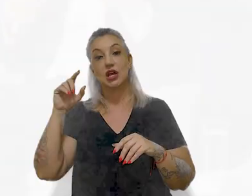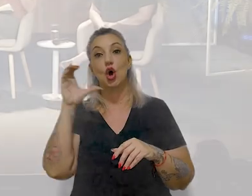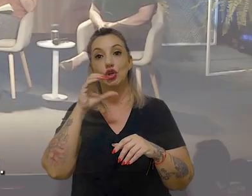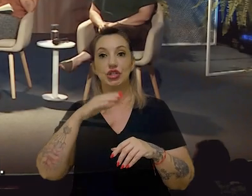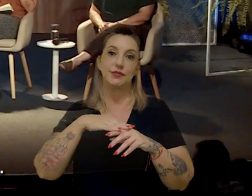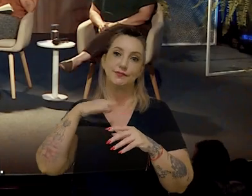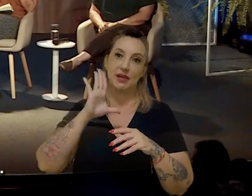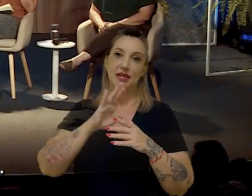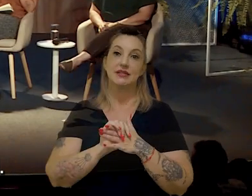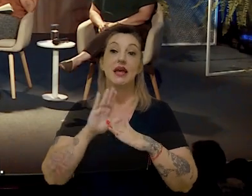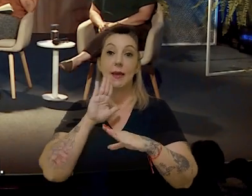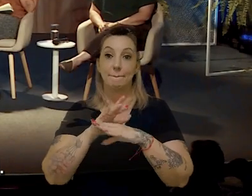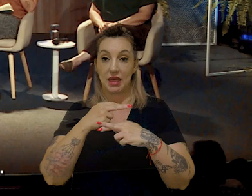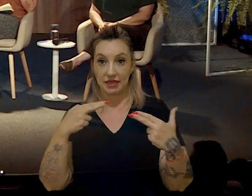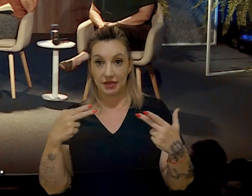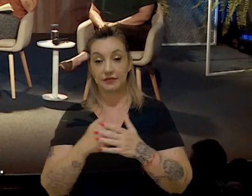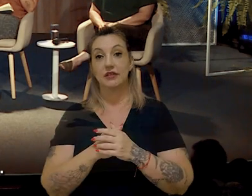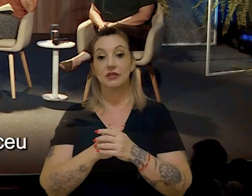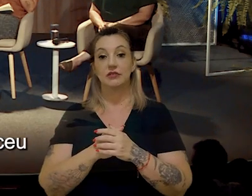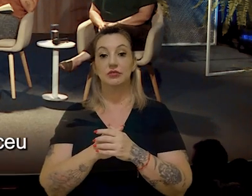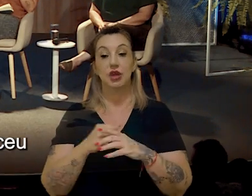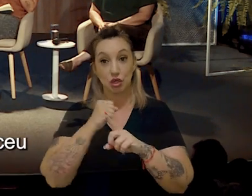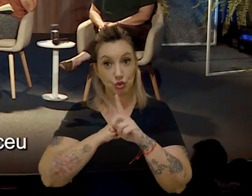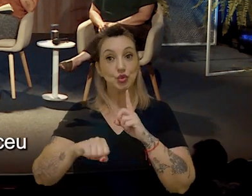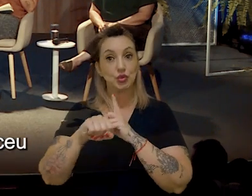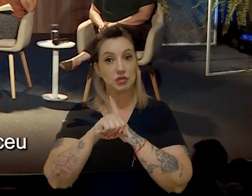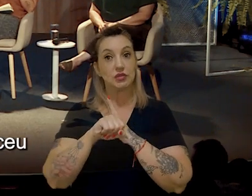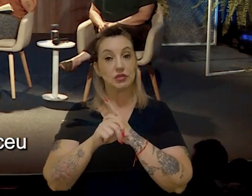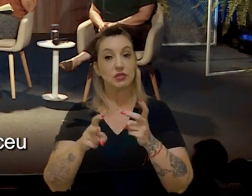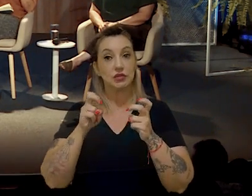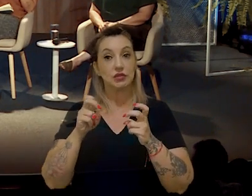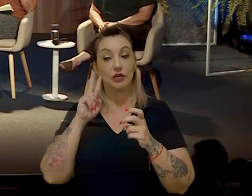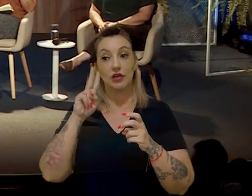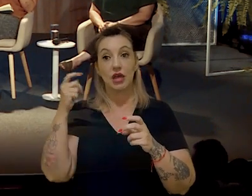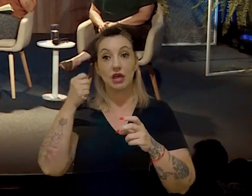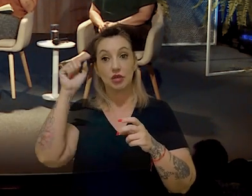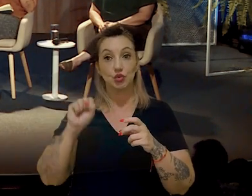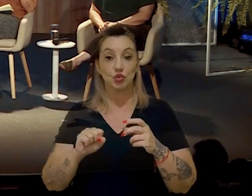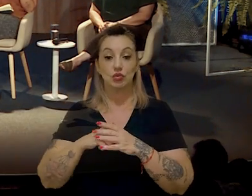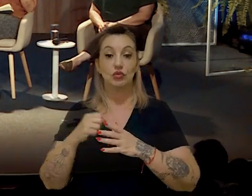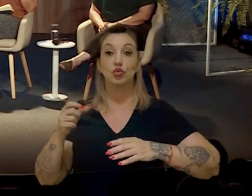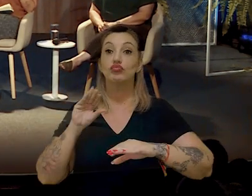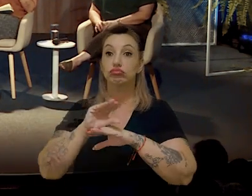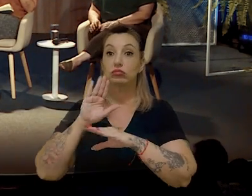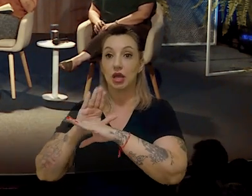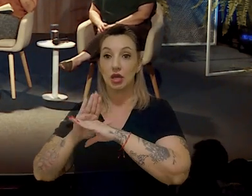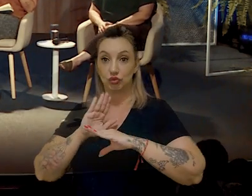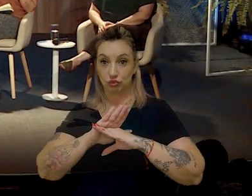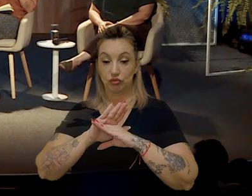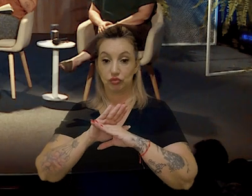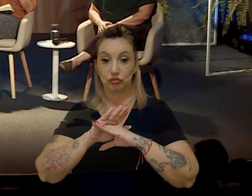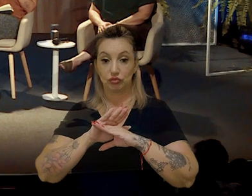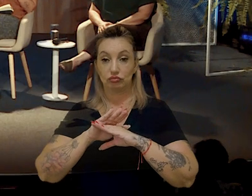ainda. Esse benefício, inclusive, é social. A gente está vendo o que aconteceu no Rio Grande do Sul. Quanto que esse ressarcimento ajuda a